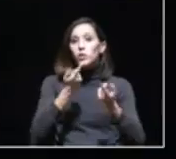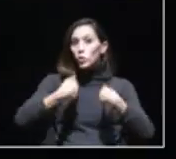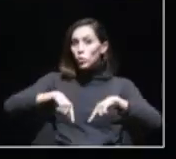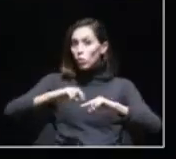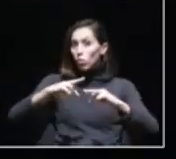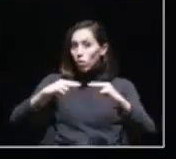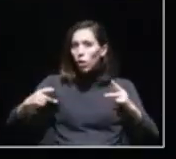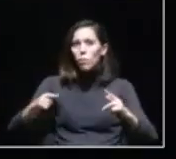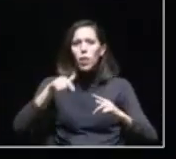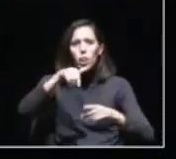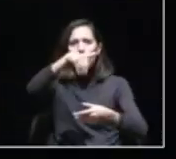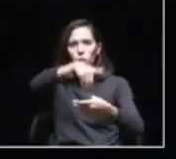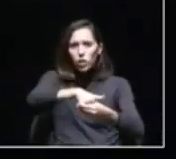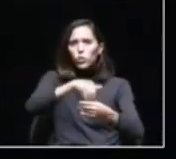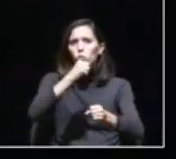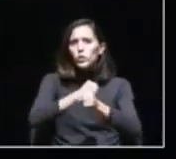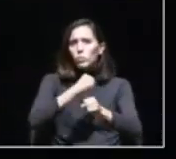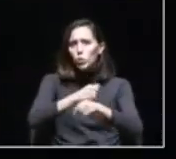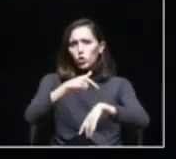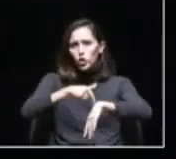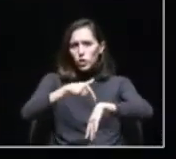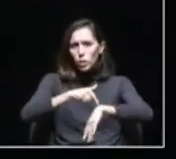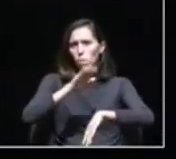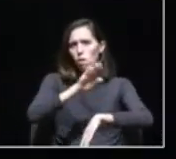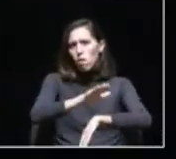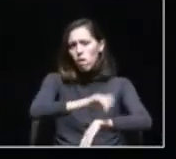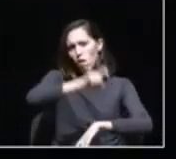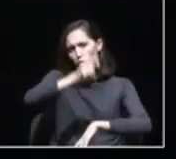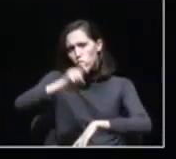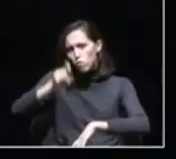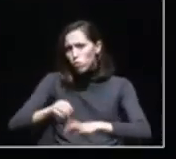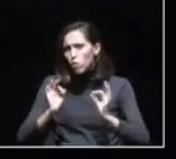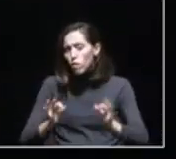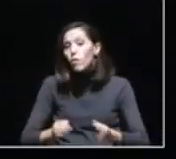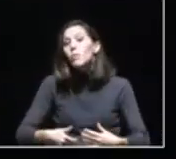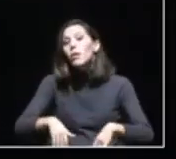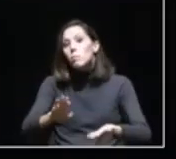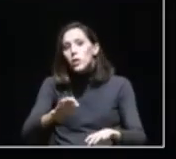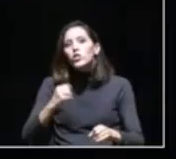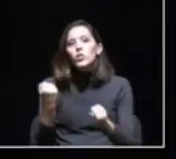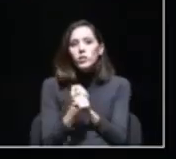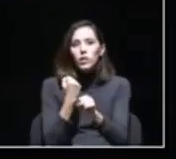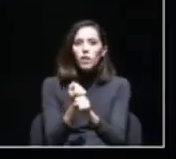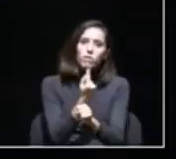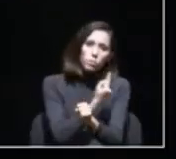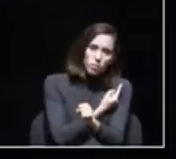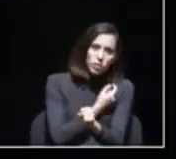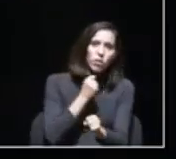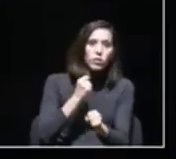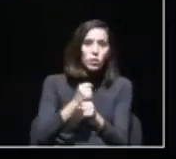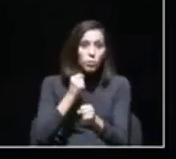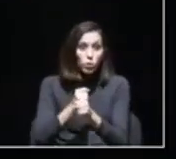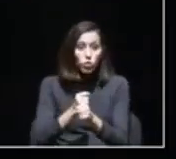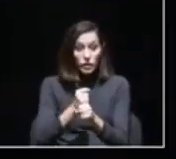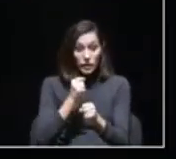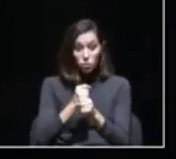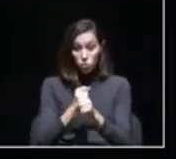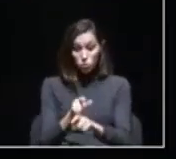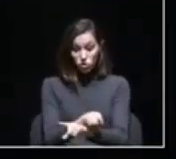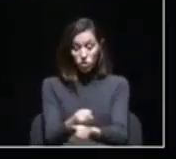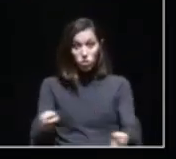necessário ter lá trabalhadores a tempo inteiro, mas as tarefas devem ser asseguradas por trabalhadores, trabalhadores esses